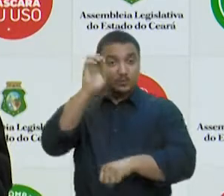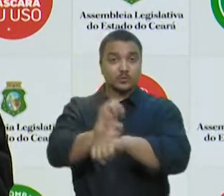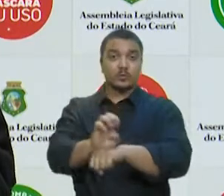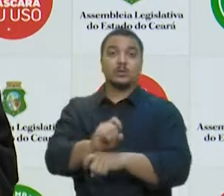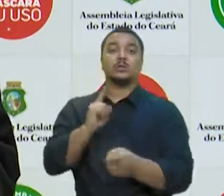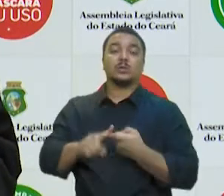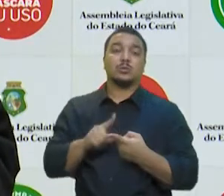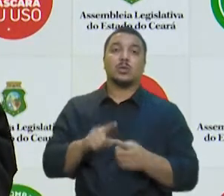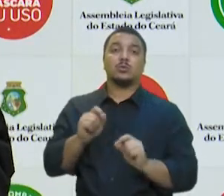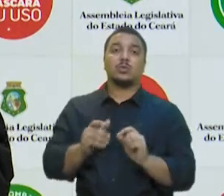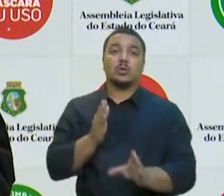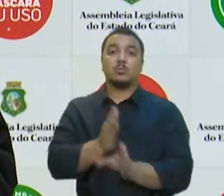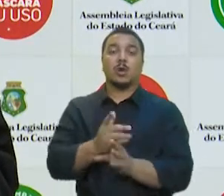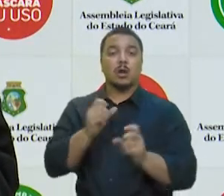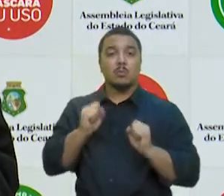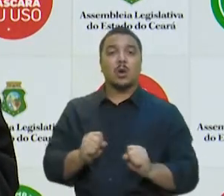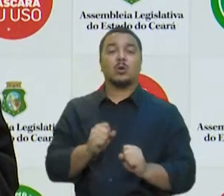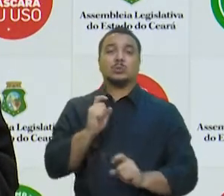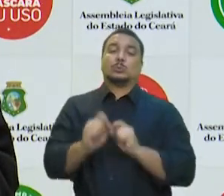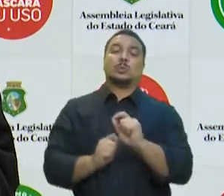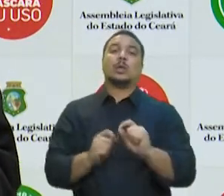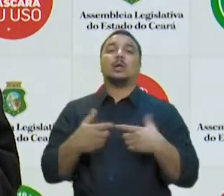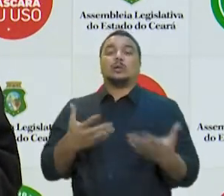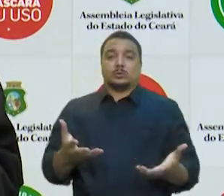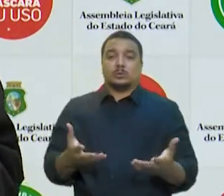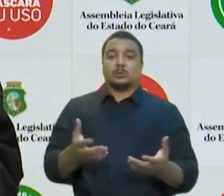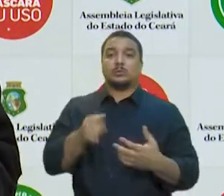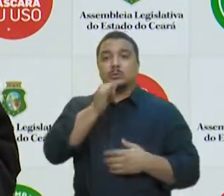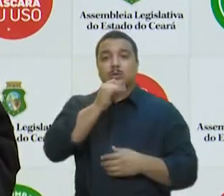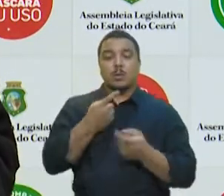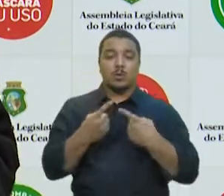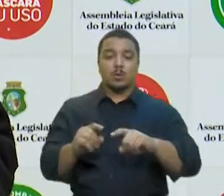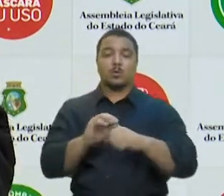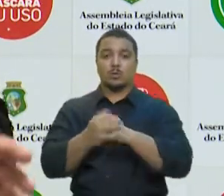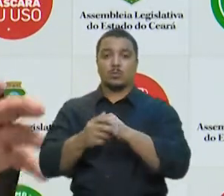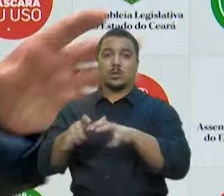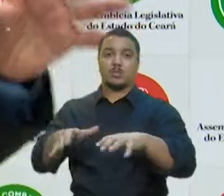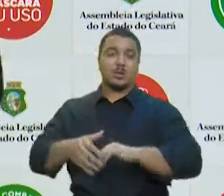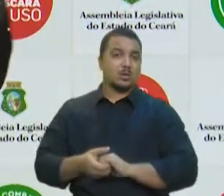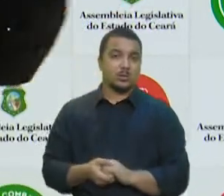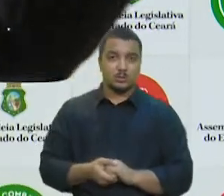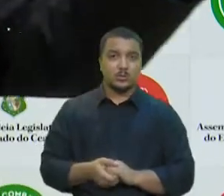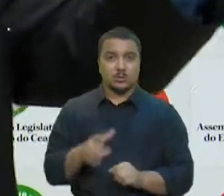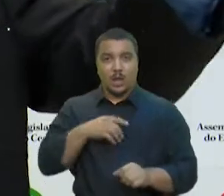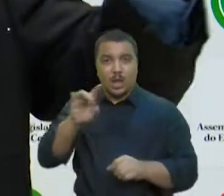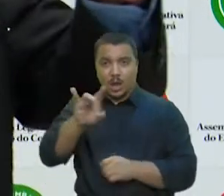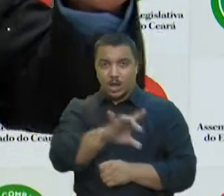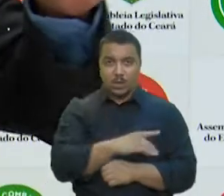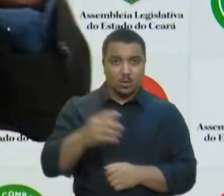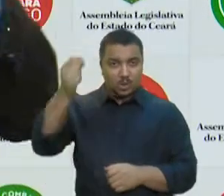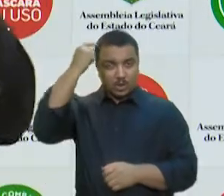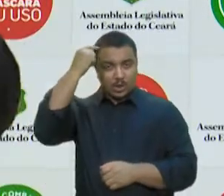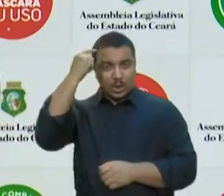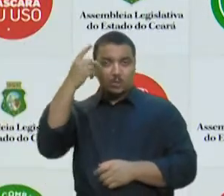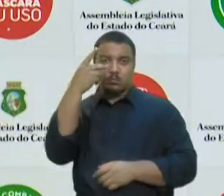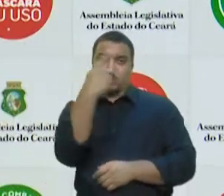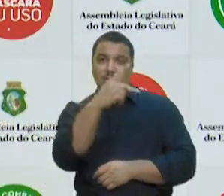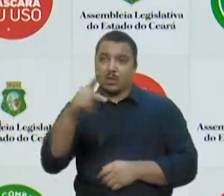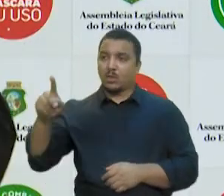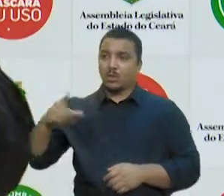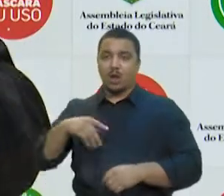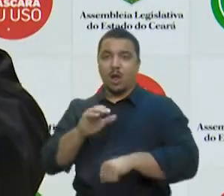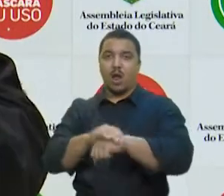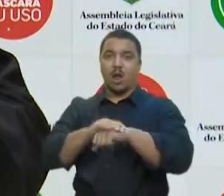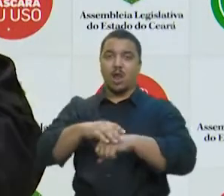operacionalizarem o combate à pandemia. Cada qual foi da sua cabeça. Pouco